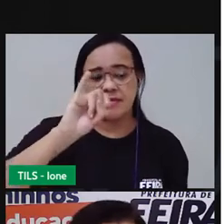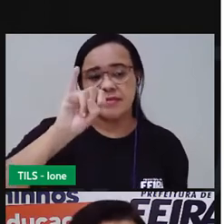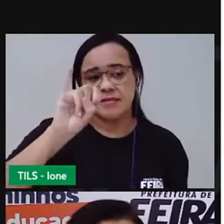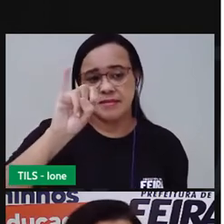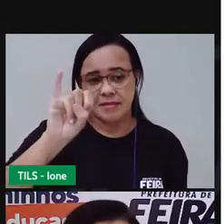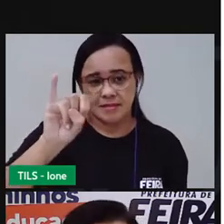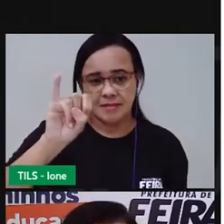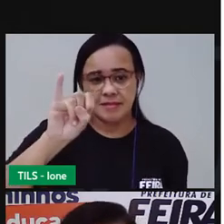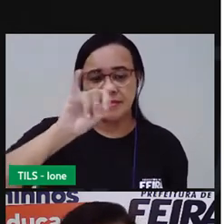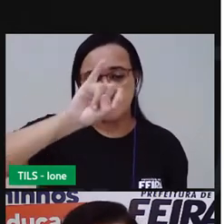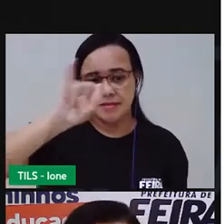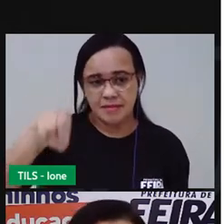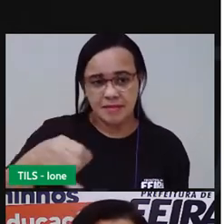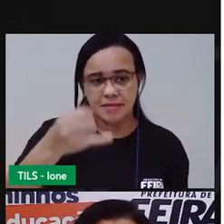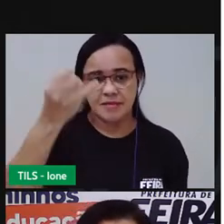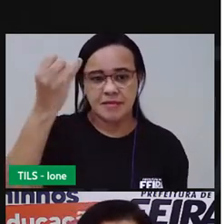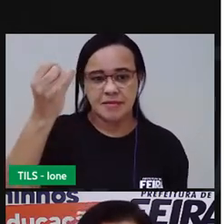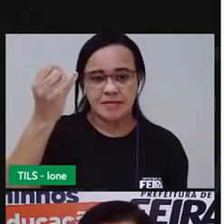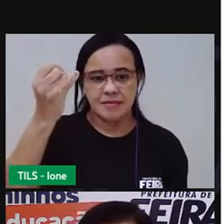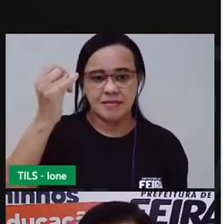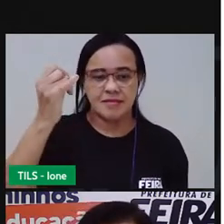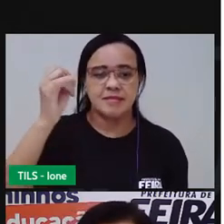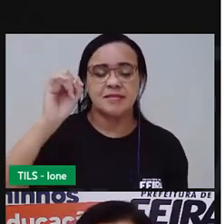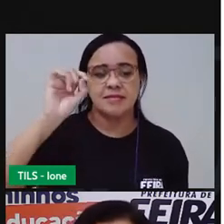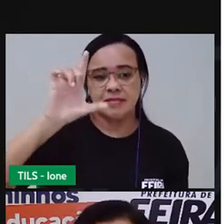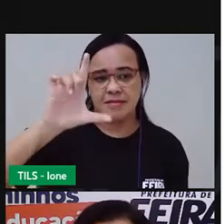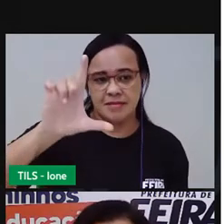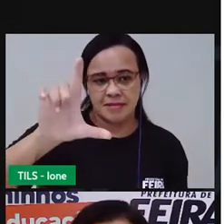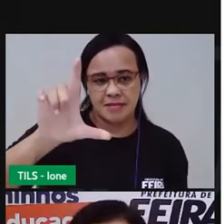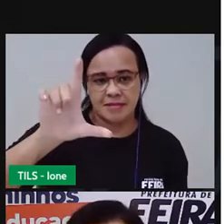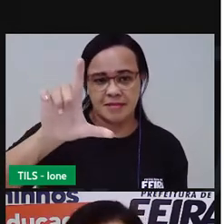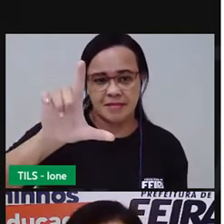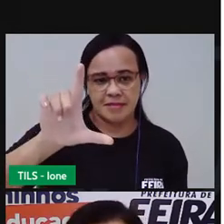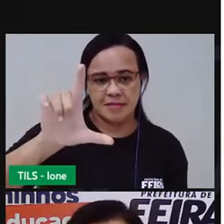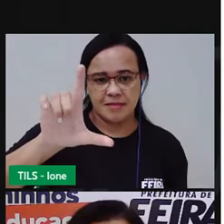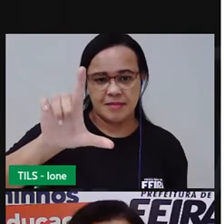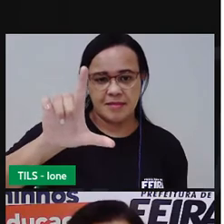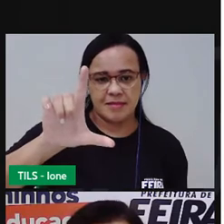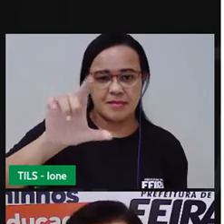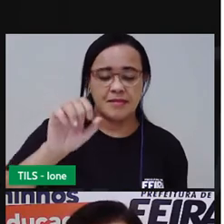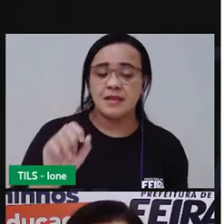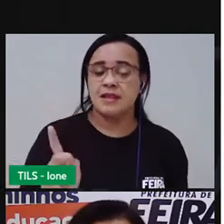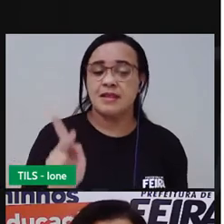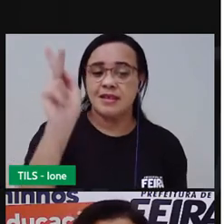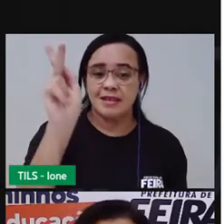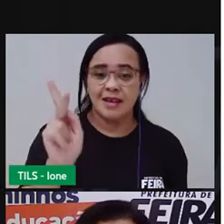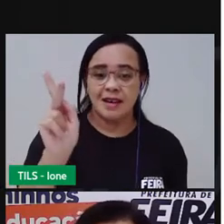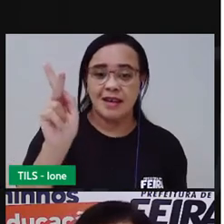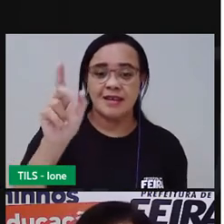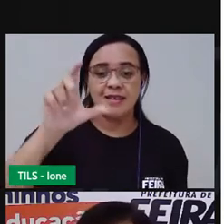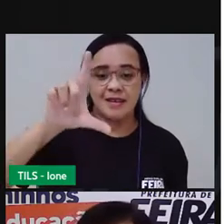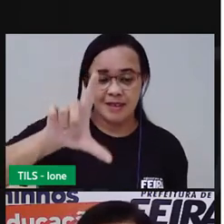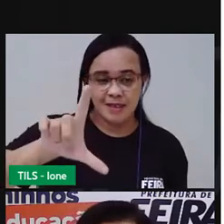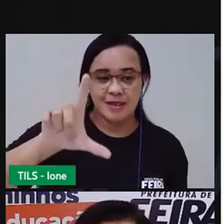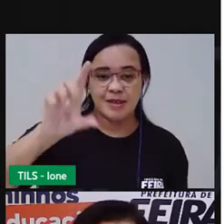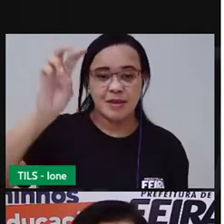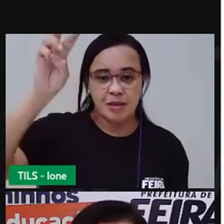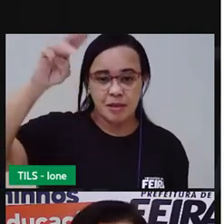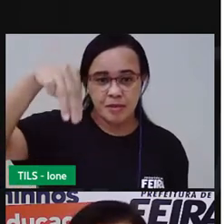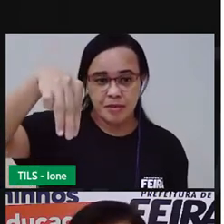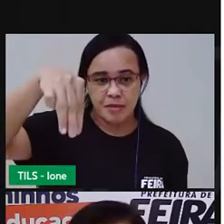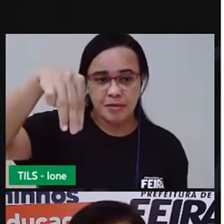I J K Lê